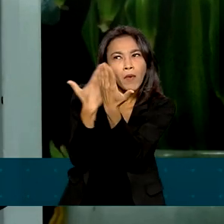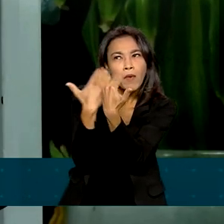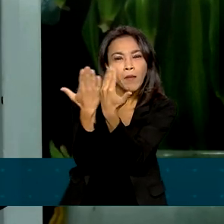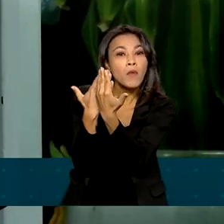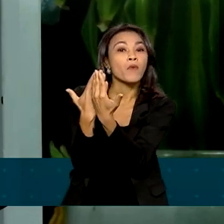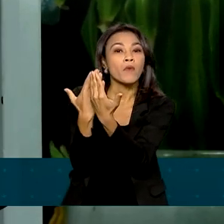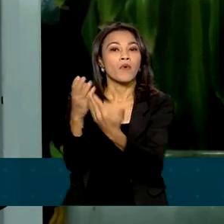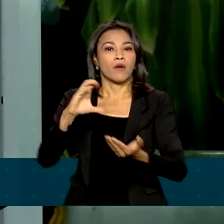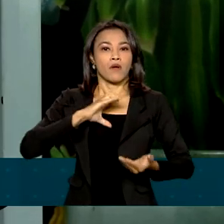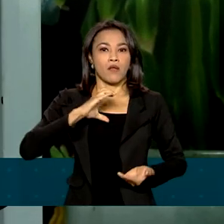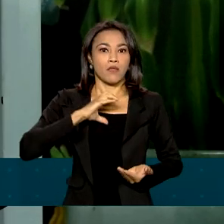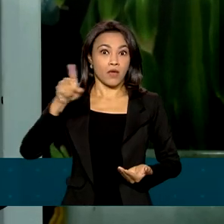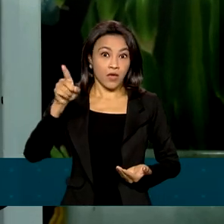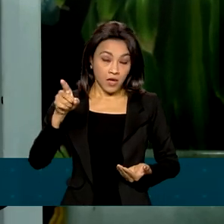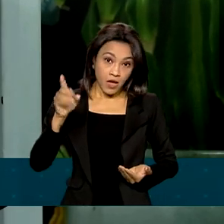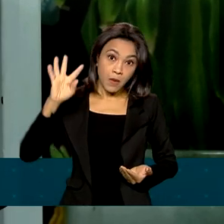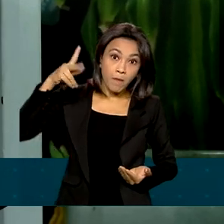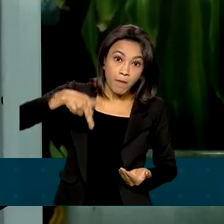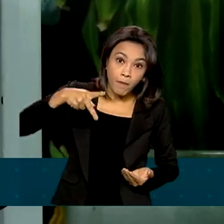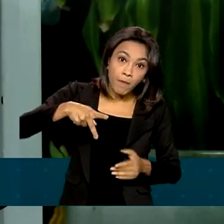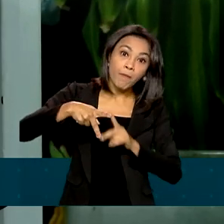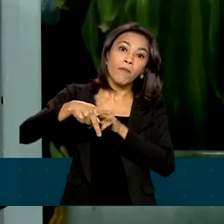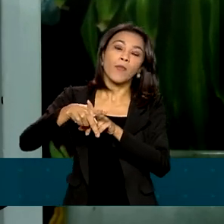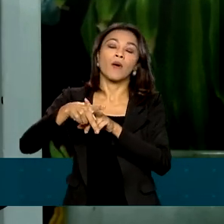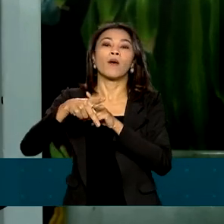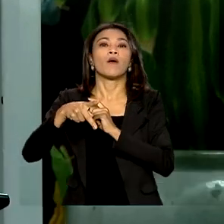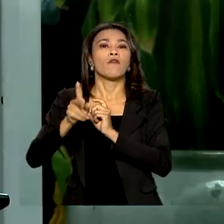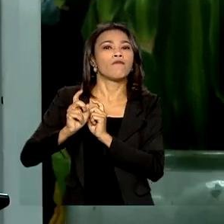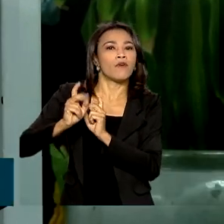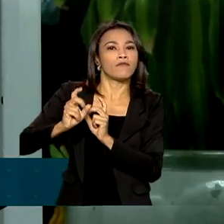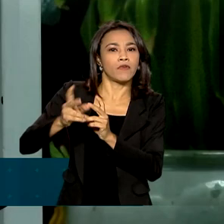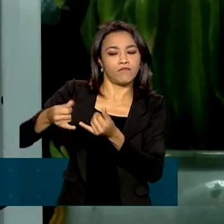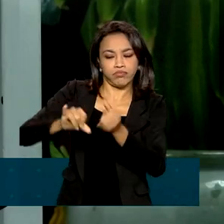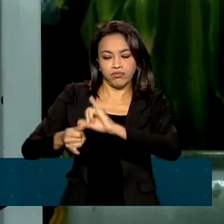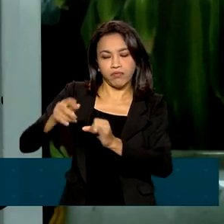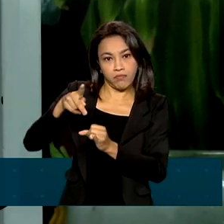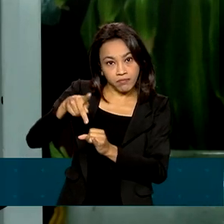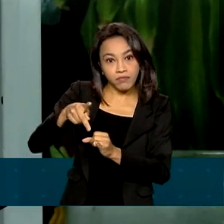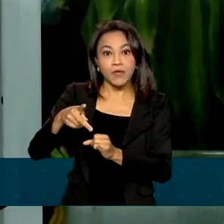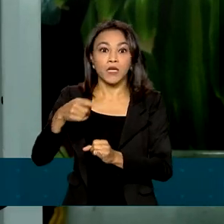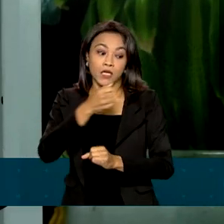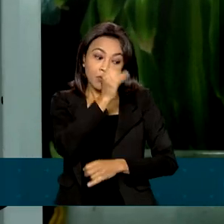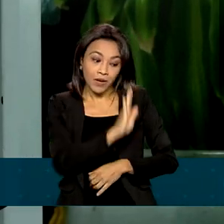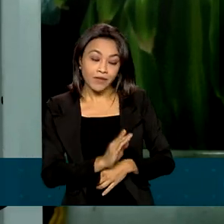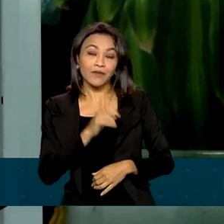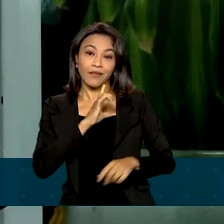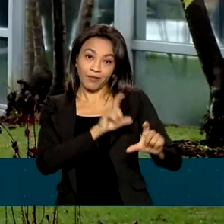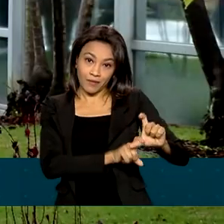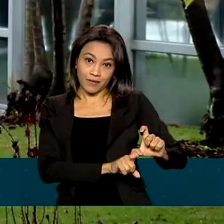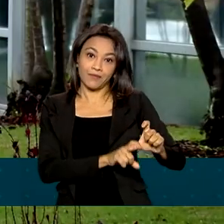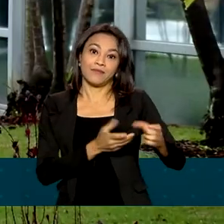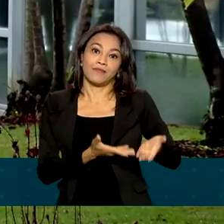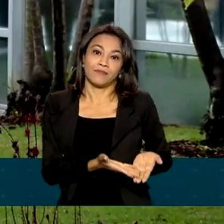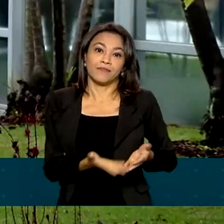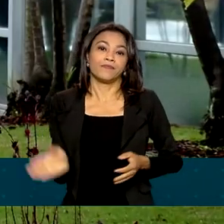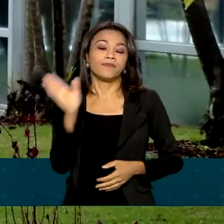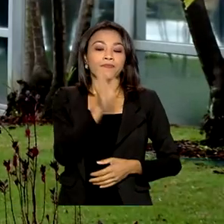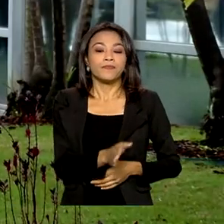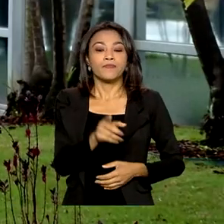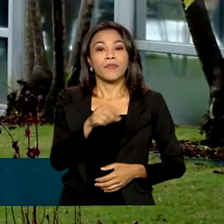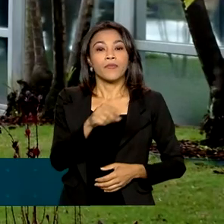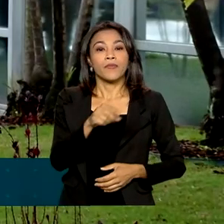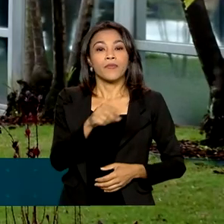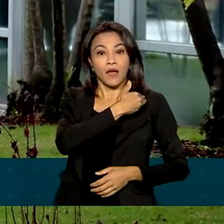exportador de potássio, que o Brasil tem a maior dependência nessas importações. A ministra